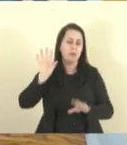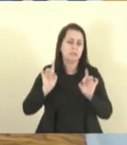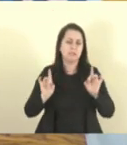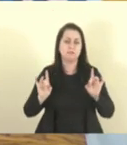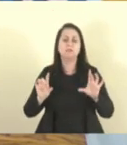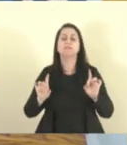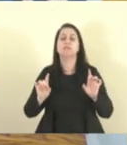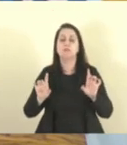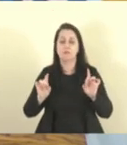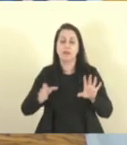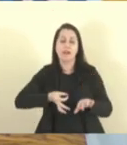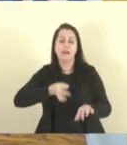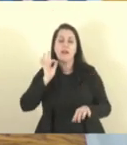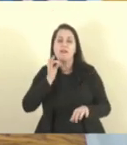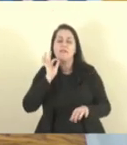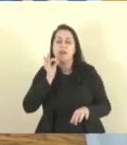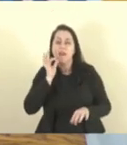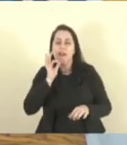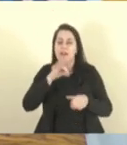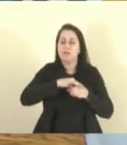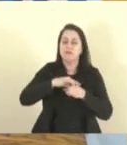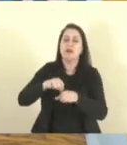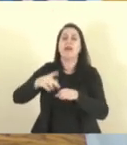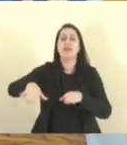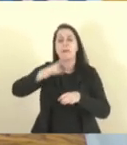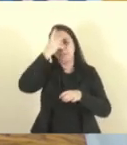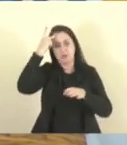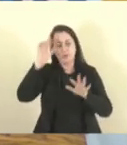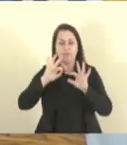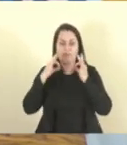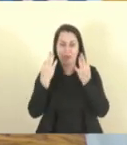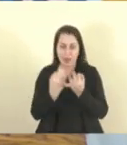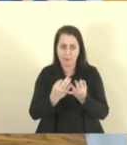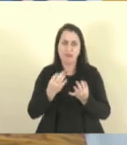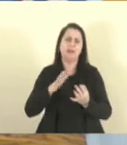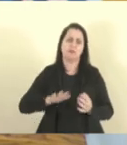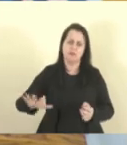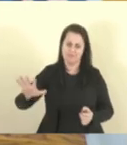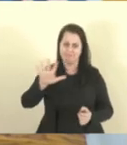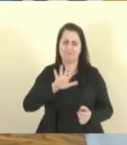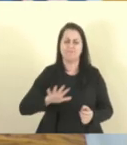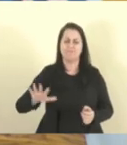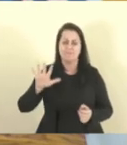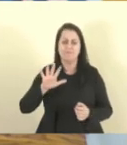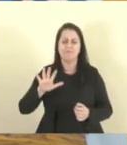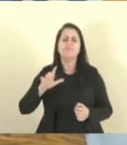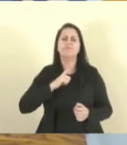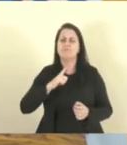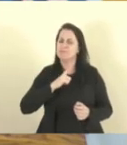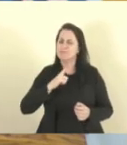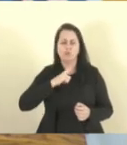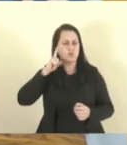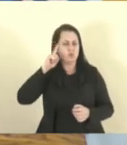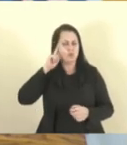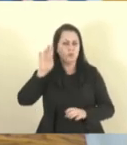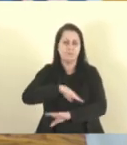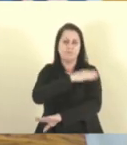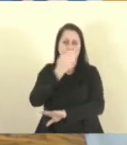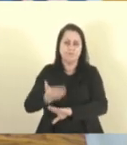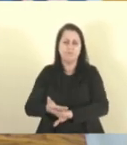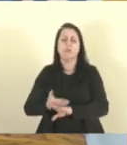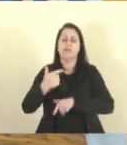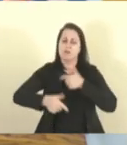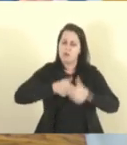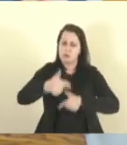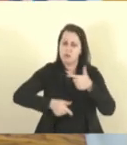para os cafeicultores e seus familiares, que em geral estão dioturnamente na produção de